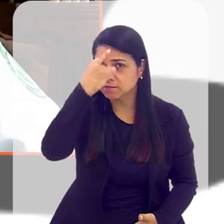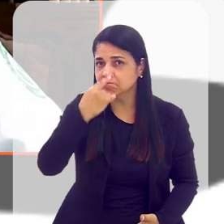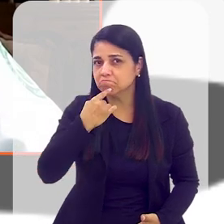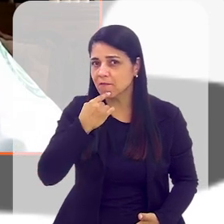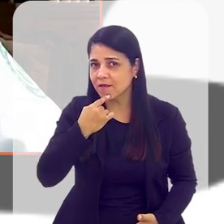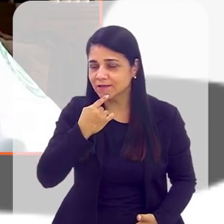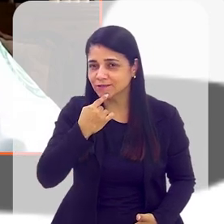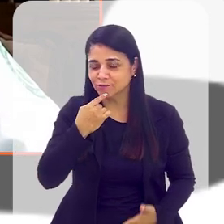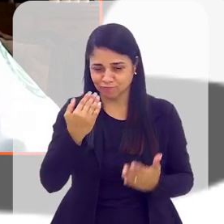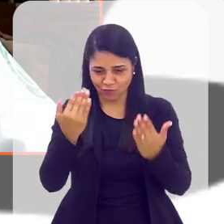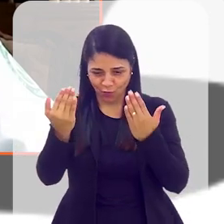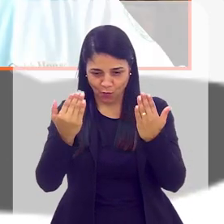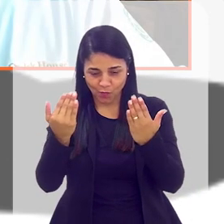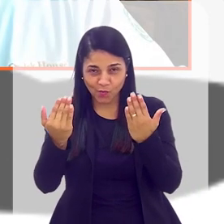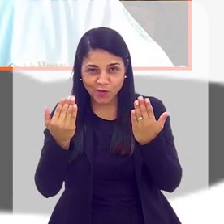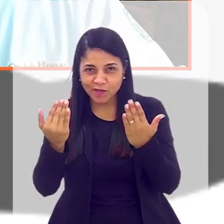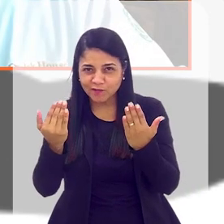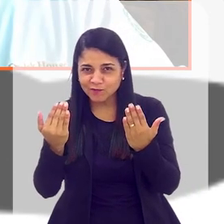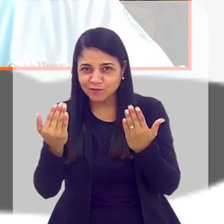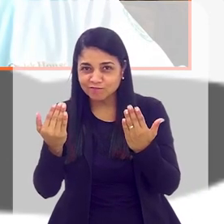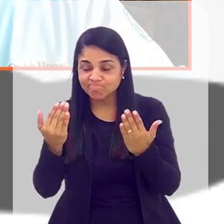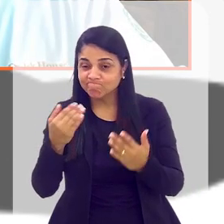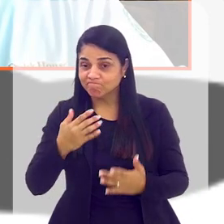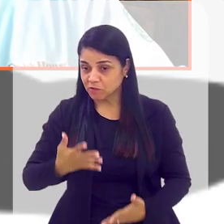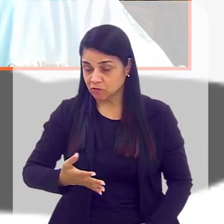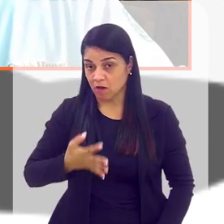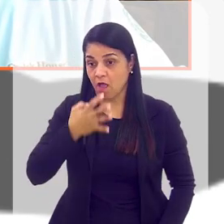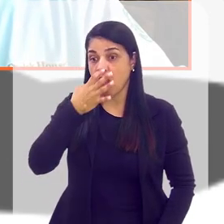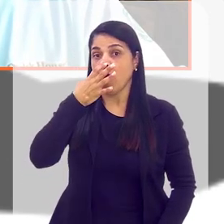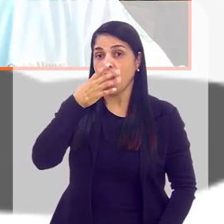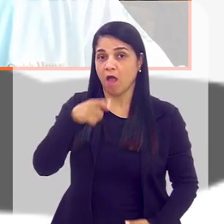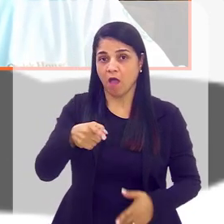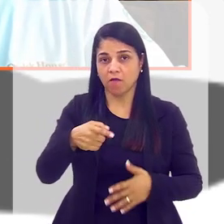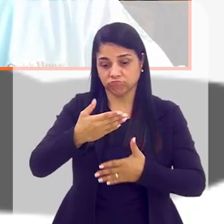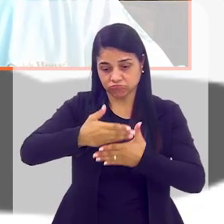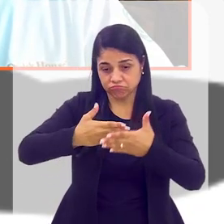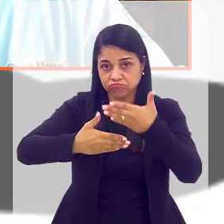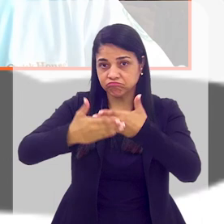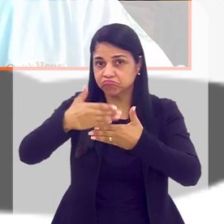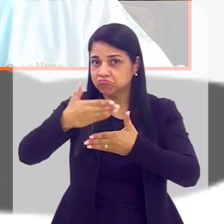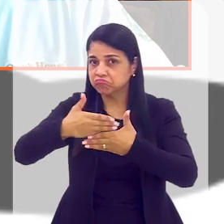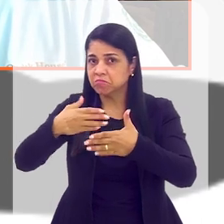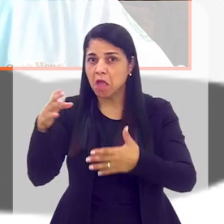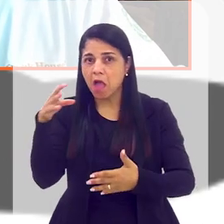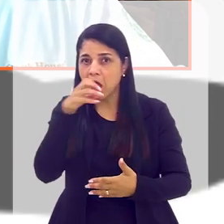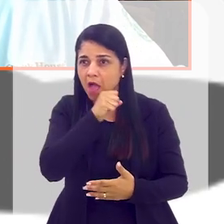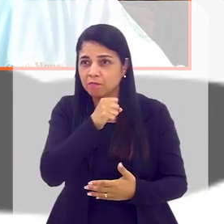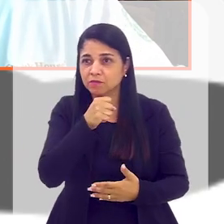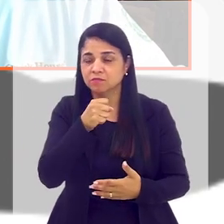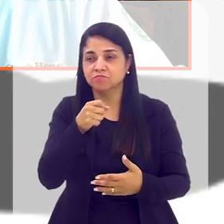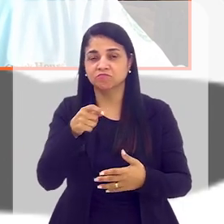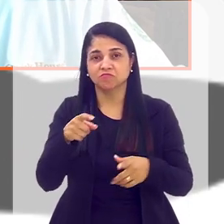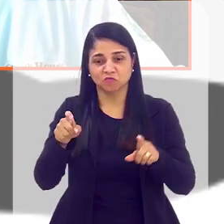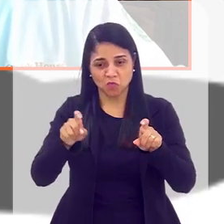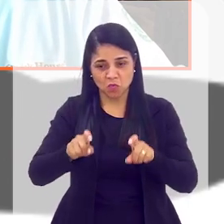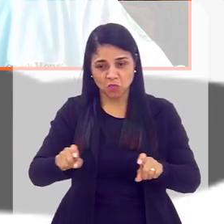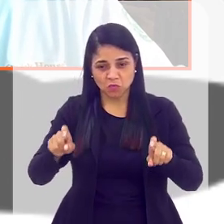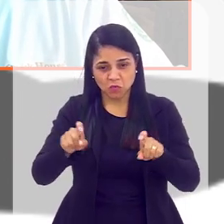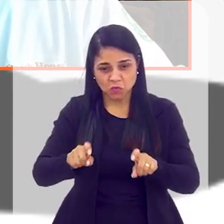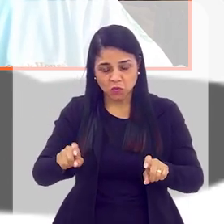fez imagens de drone, na época, é impressionante a velocidade de montagem. a gente tem um contador,